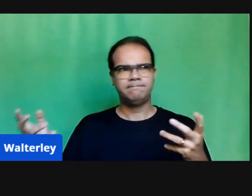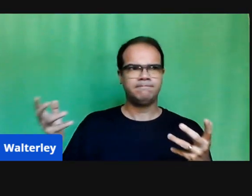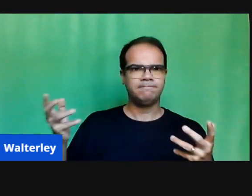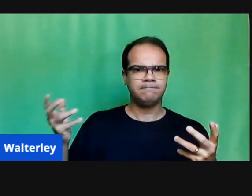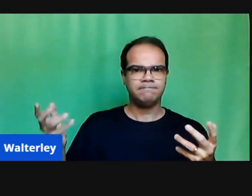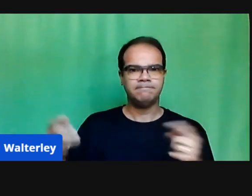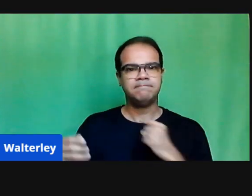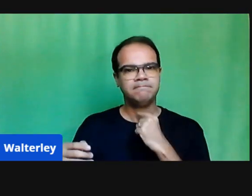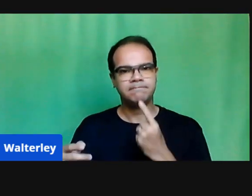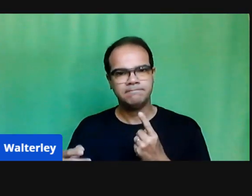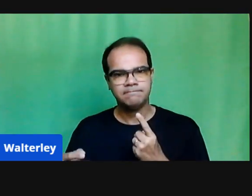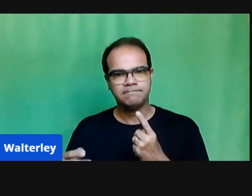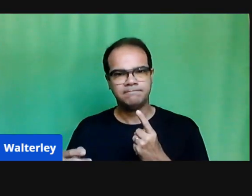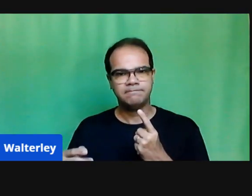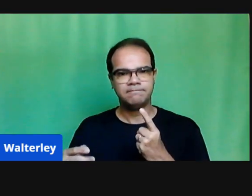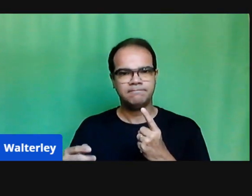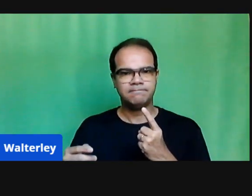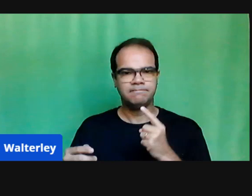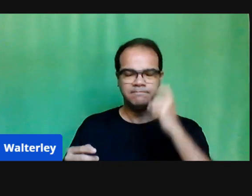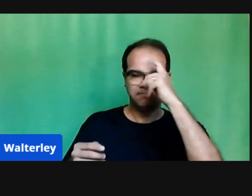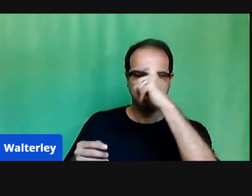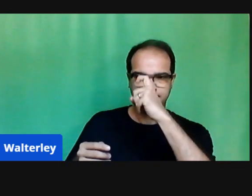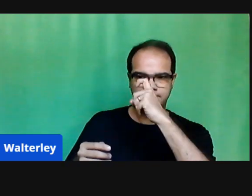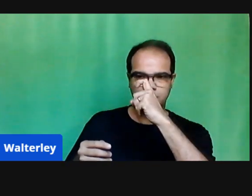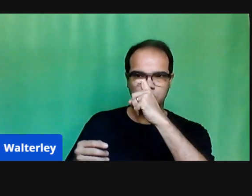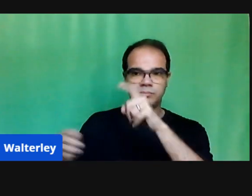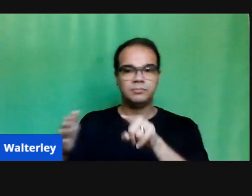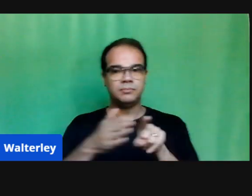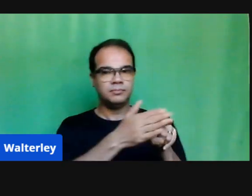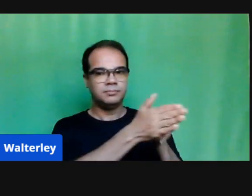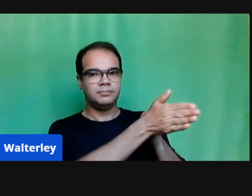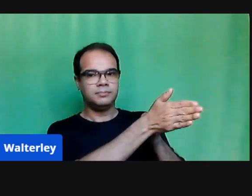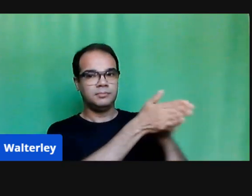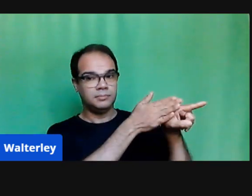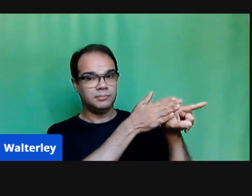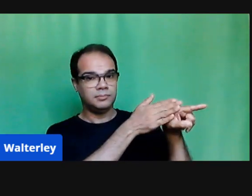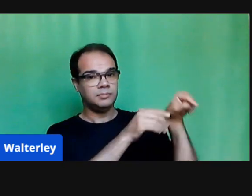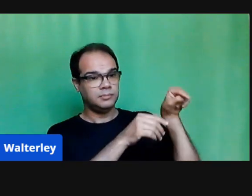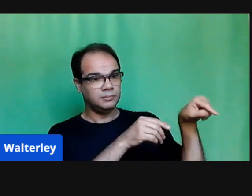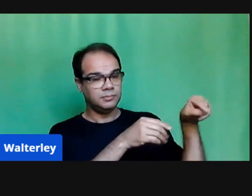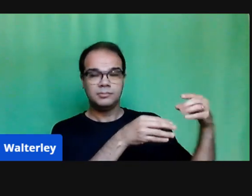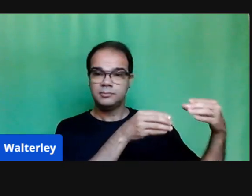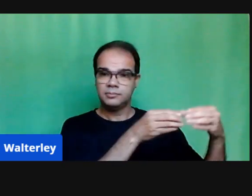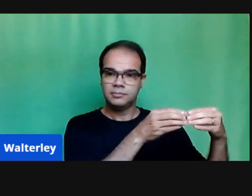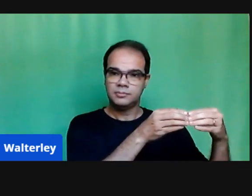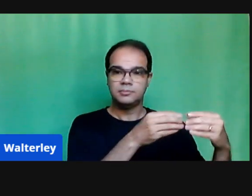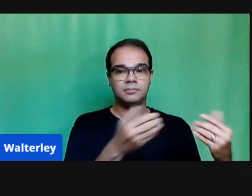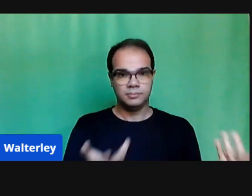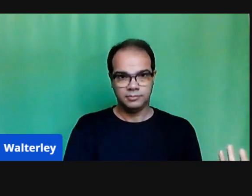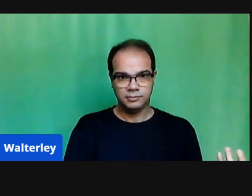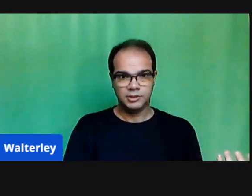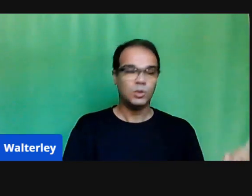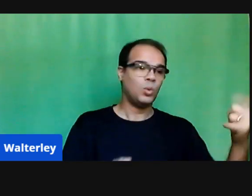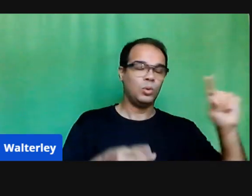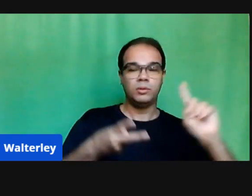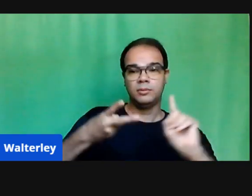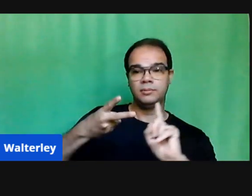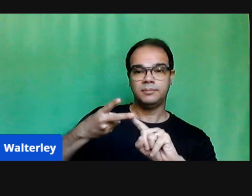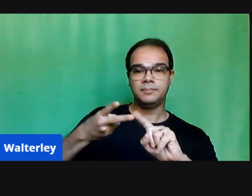famílias. E a partir disso, elaborar um material impresso